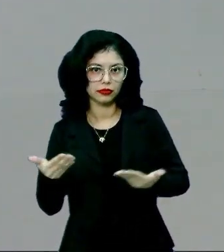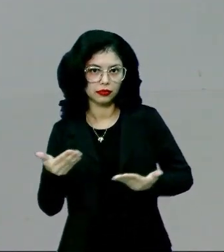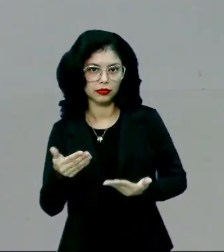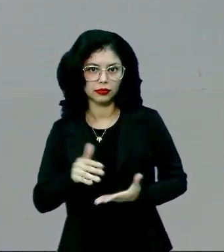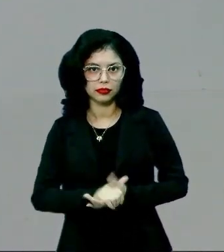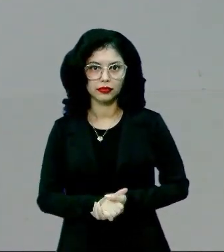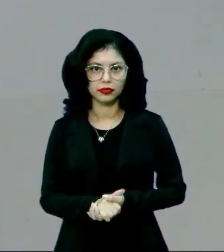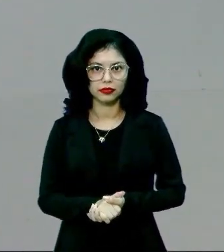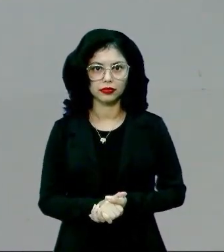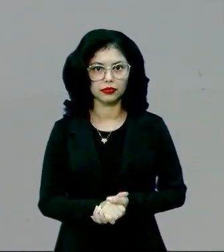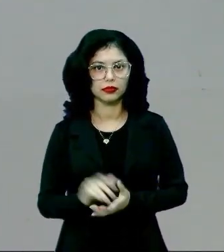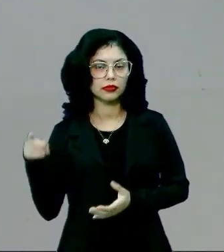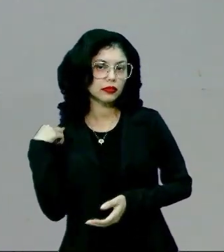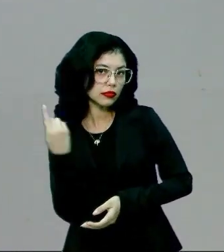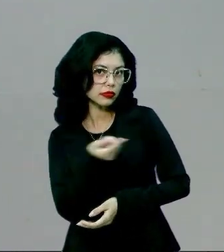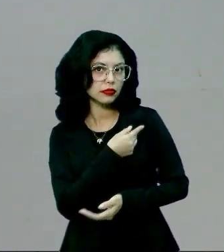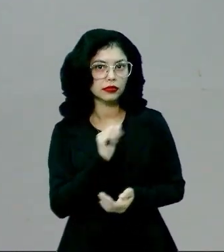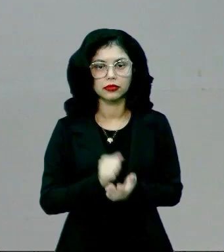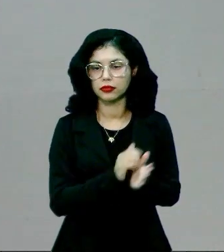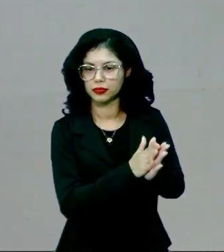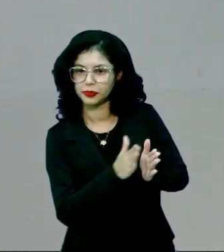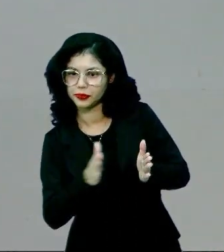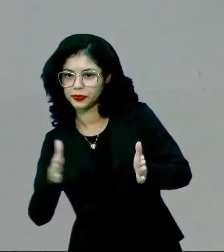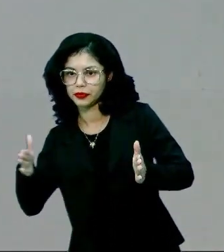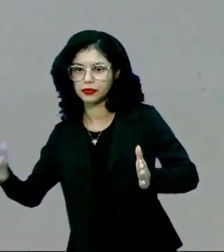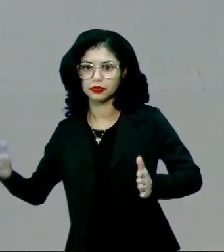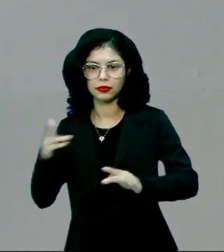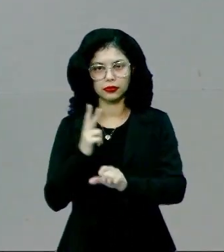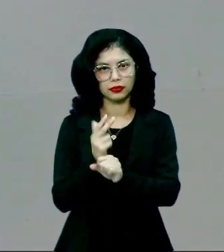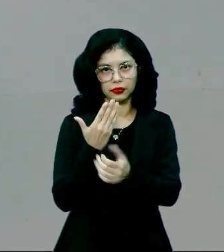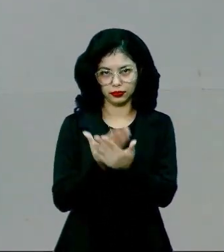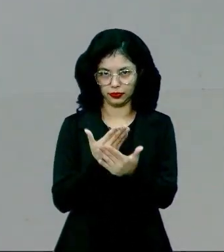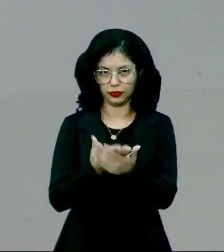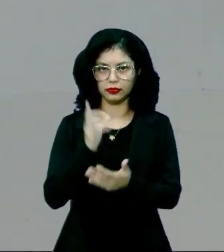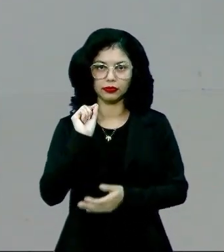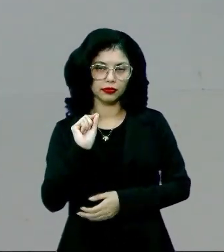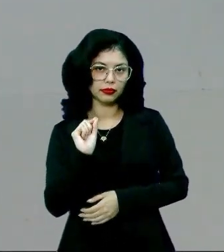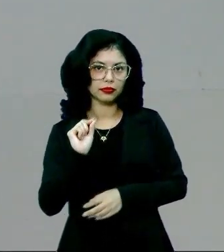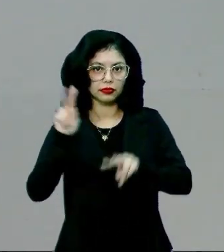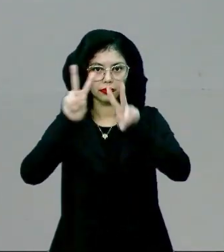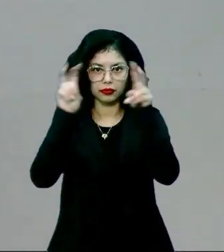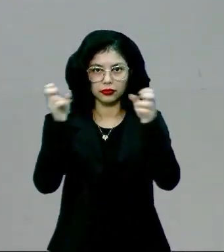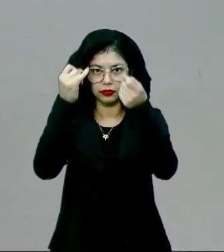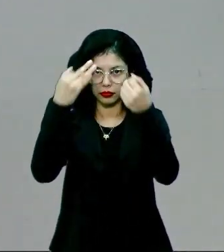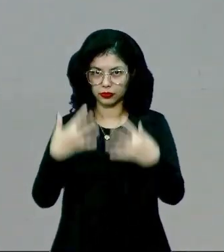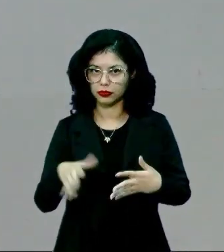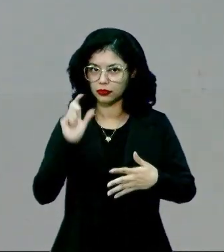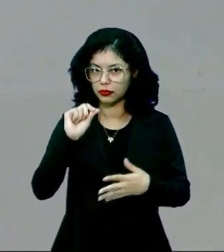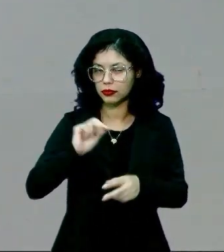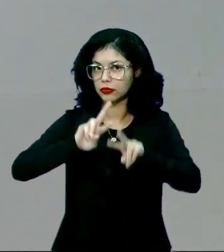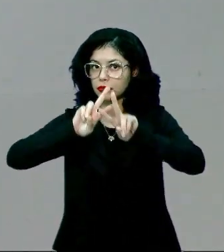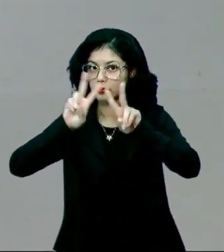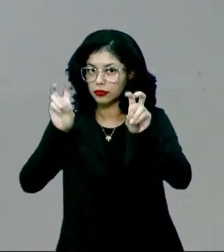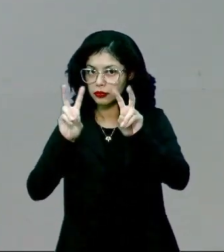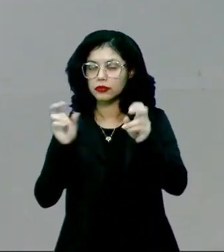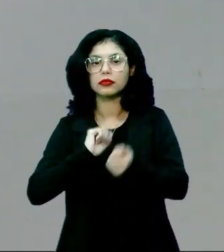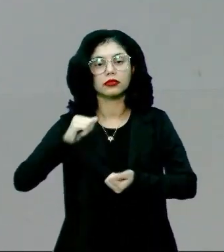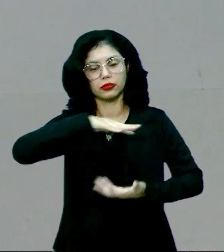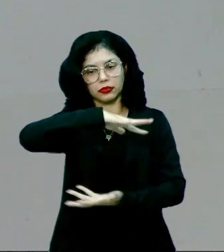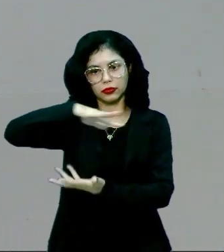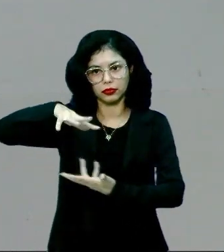videoaula? Nós estamos em uma sequência de videoaulas em que nós estamos tratando a respeito da